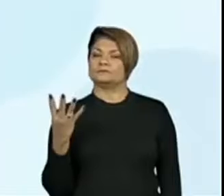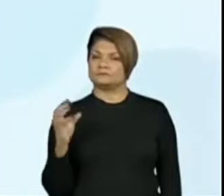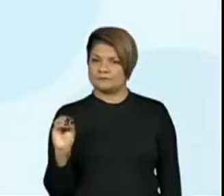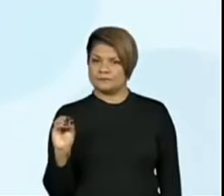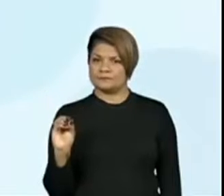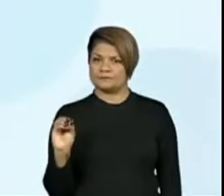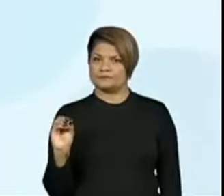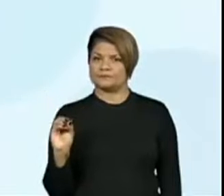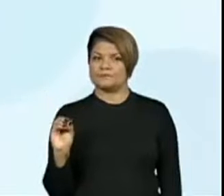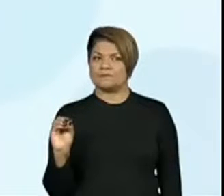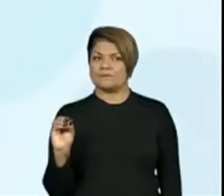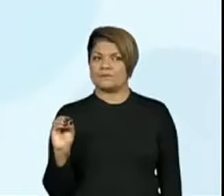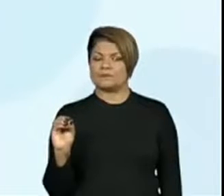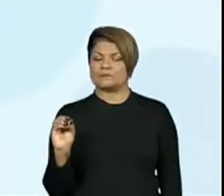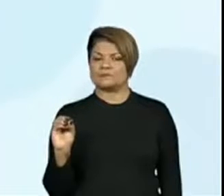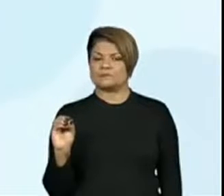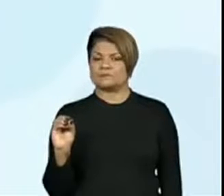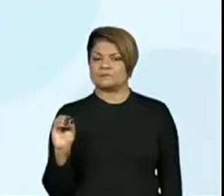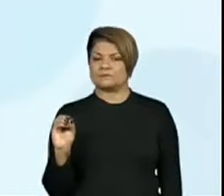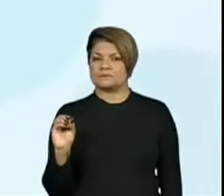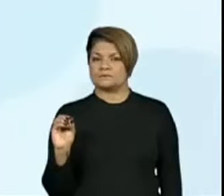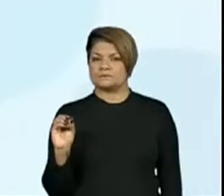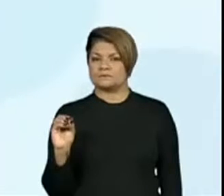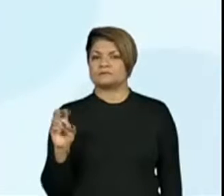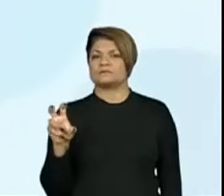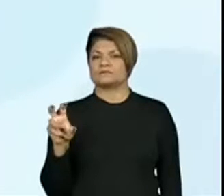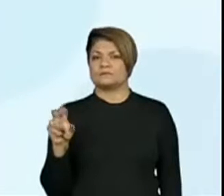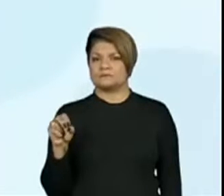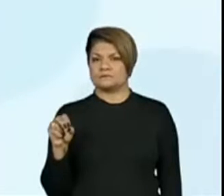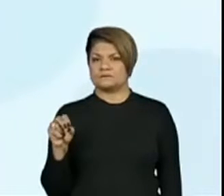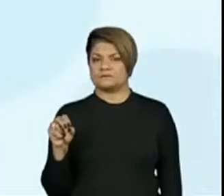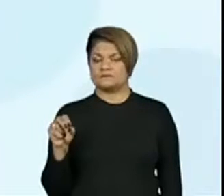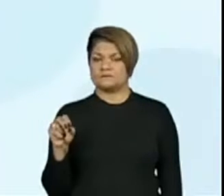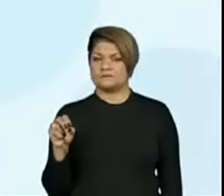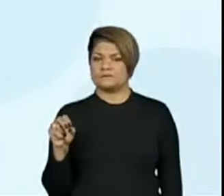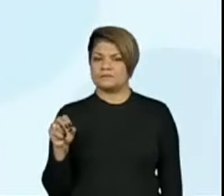40. 50.